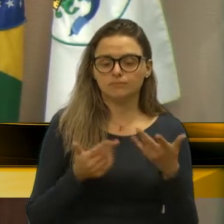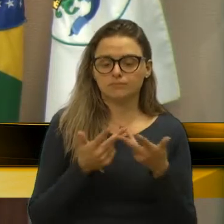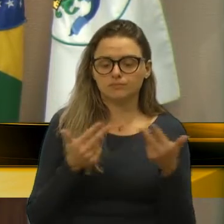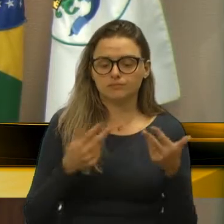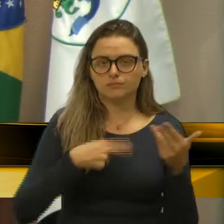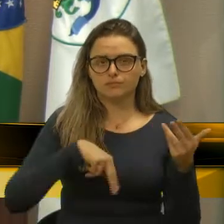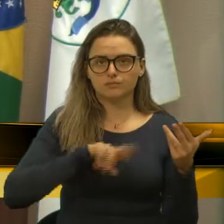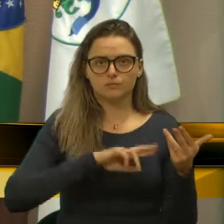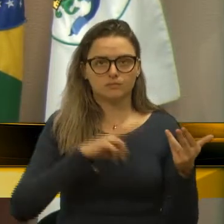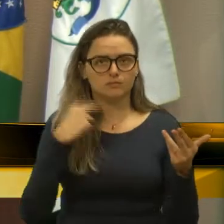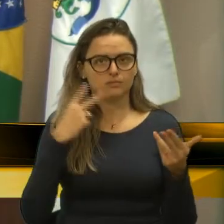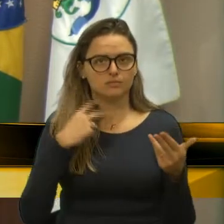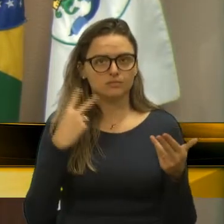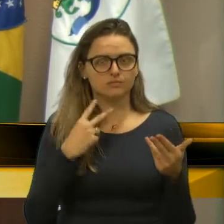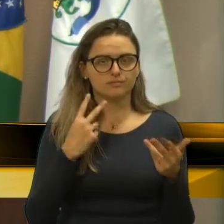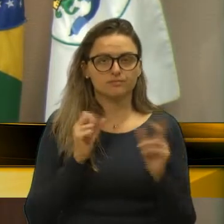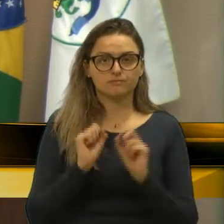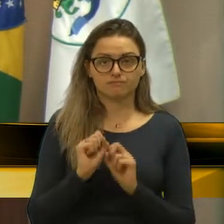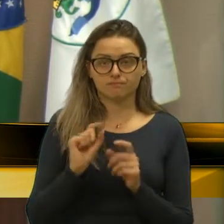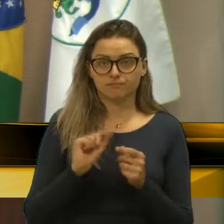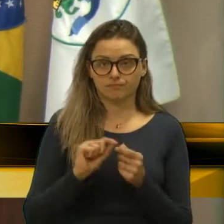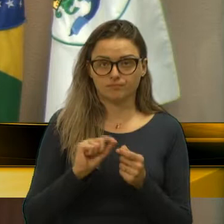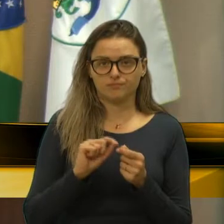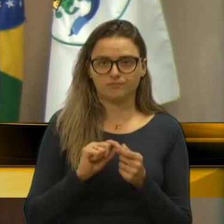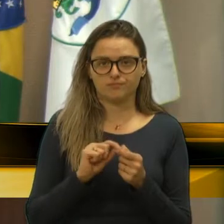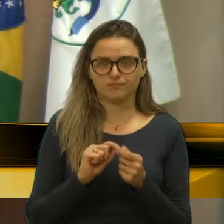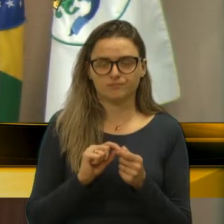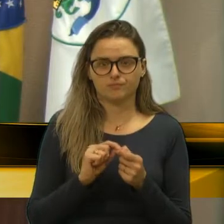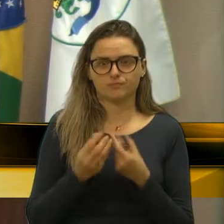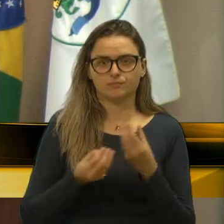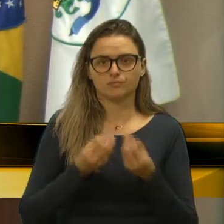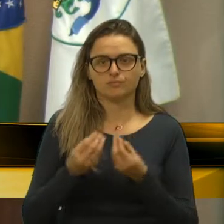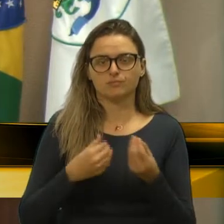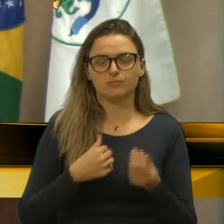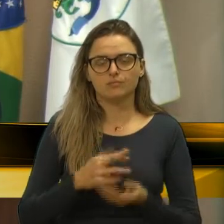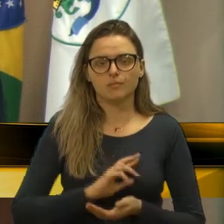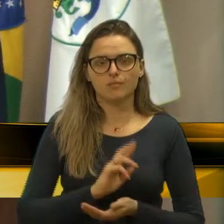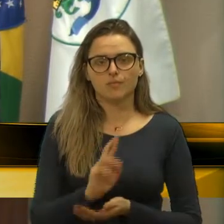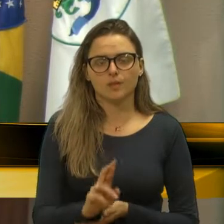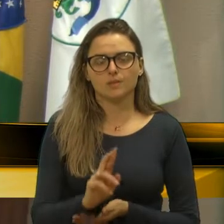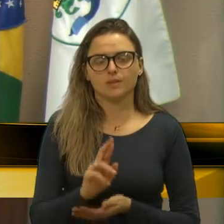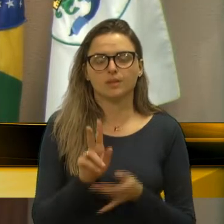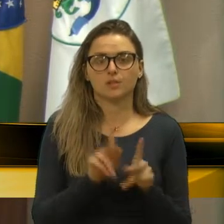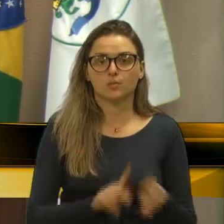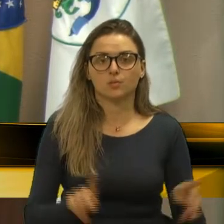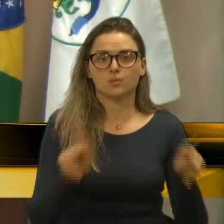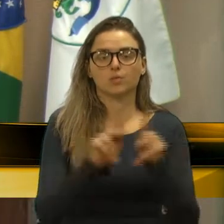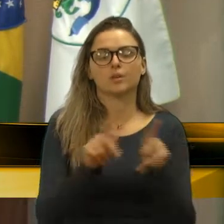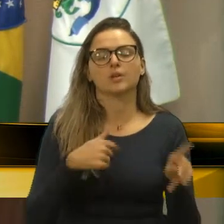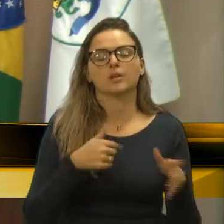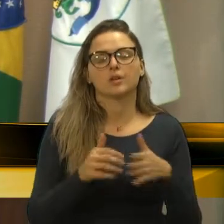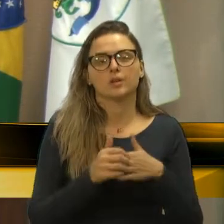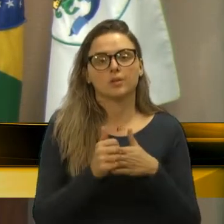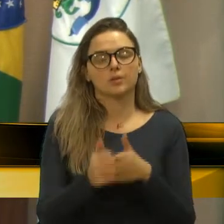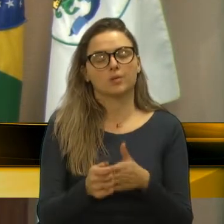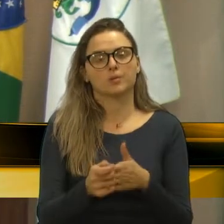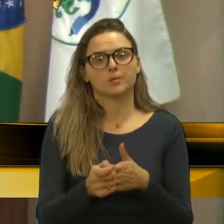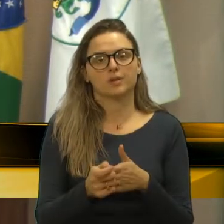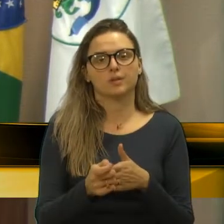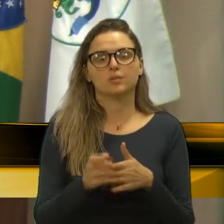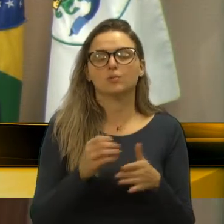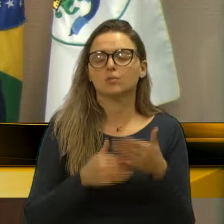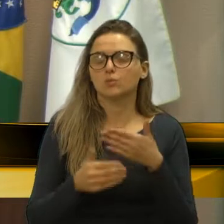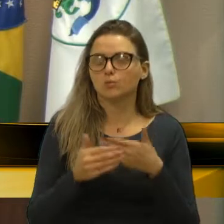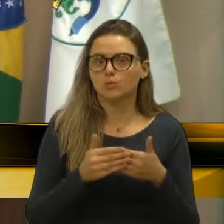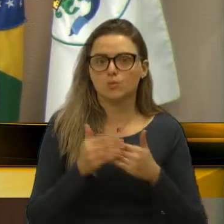meu nobre presidente, como representante do povo, irei estar acompanhando de perto, todas as obras,